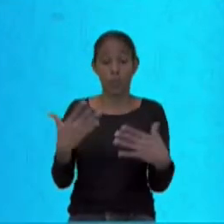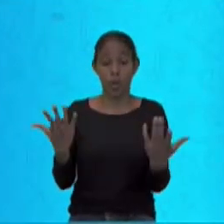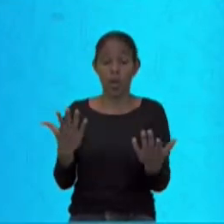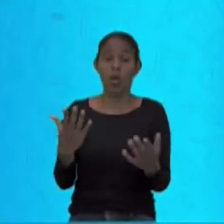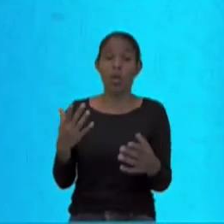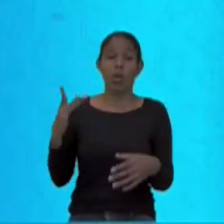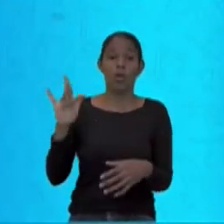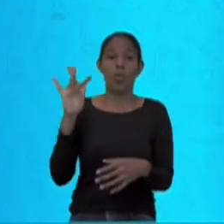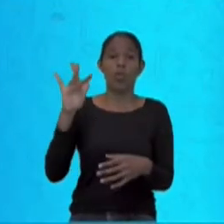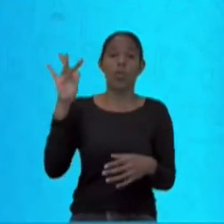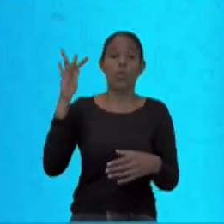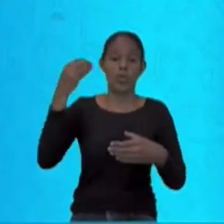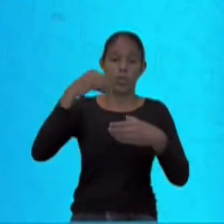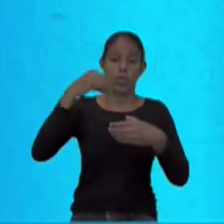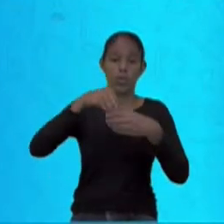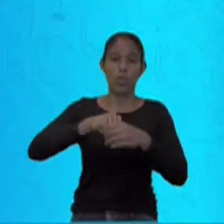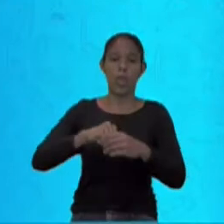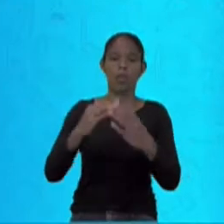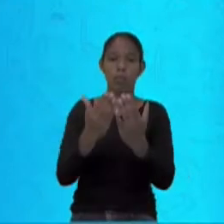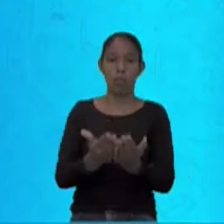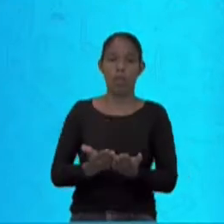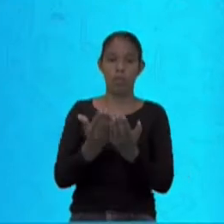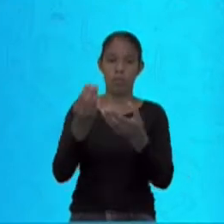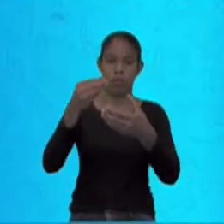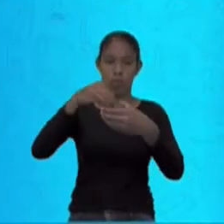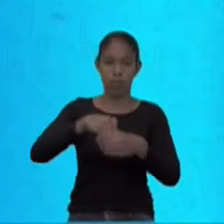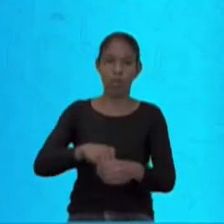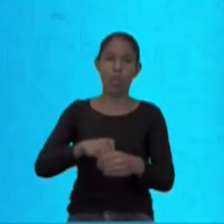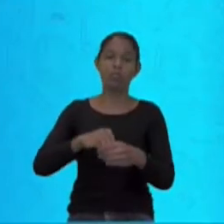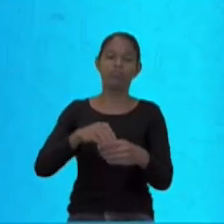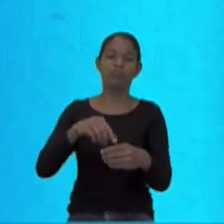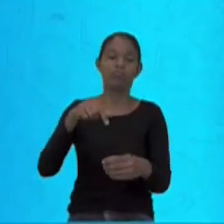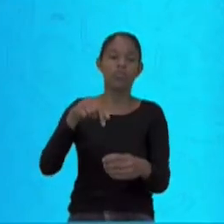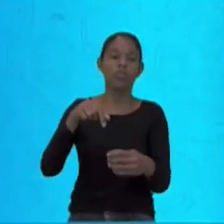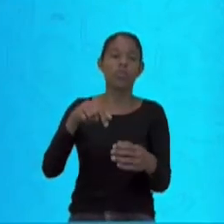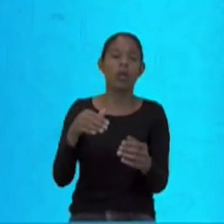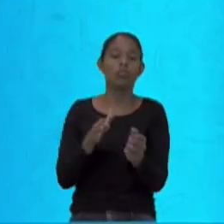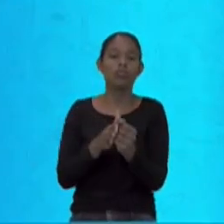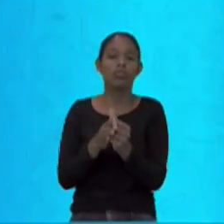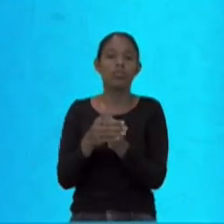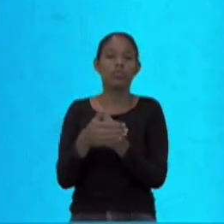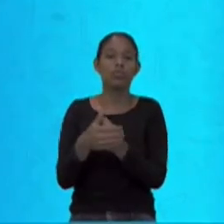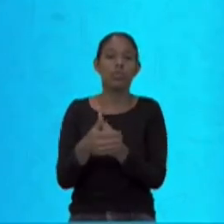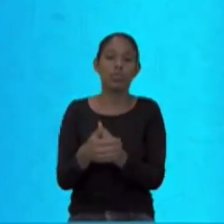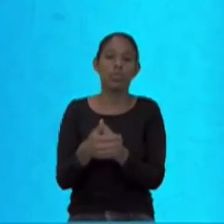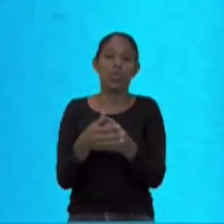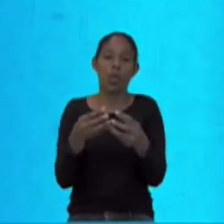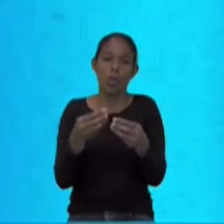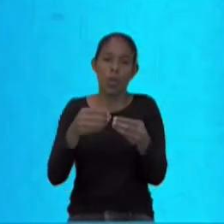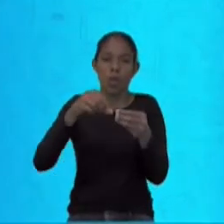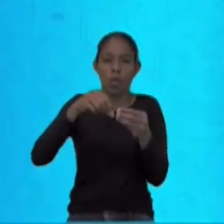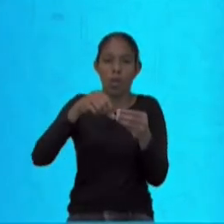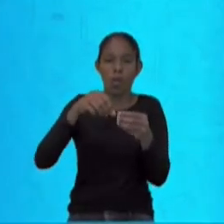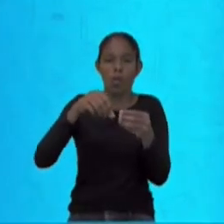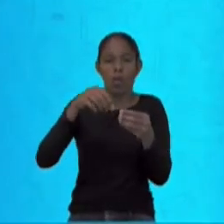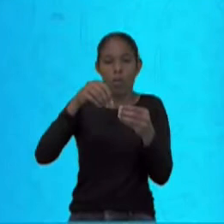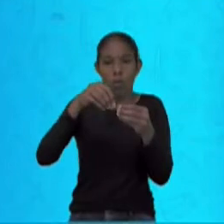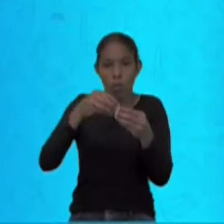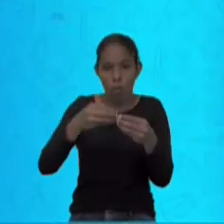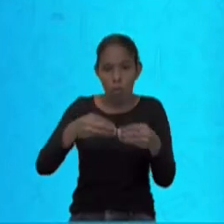passou pelo processo de ovo, larva, pulpa e mosquito. E quando ele chegava, então, ao Brasil,